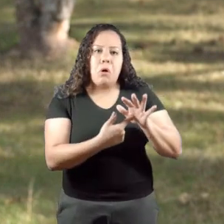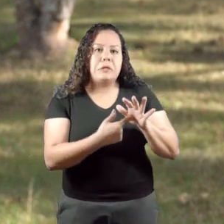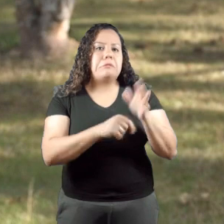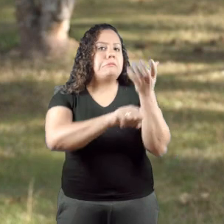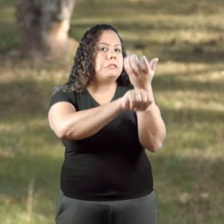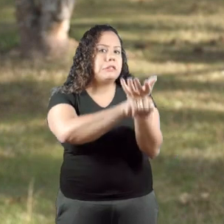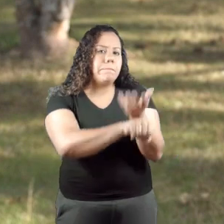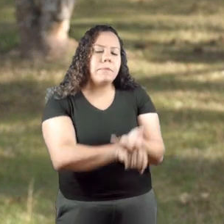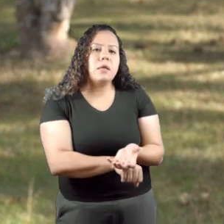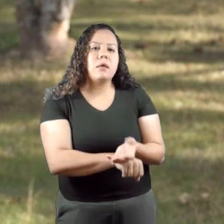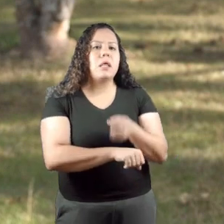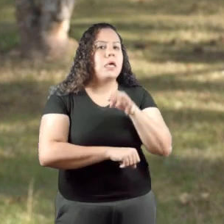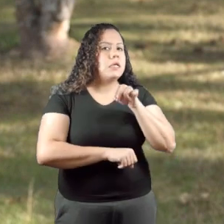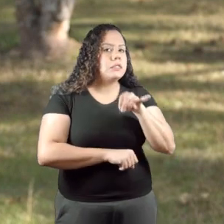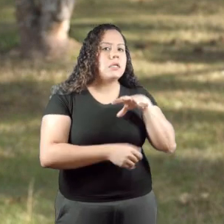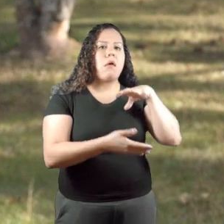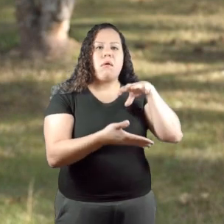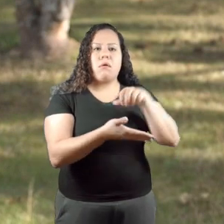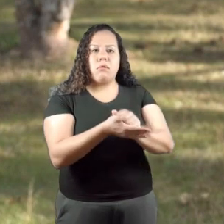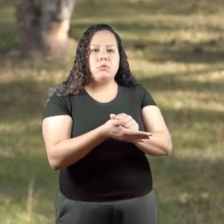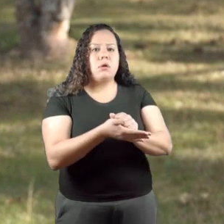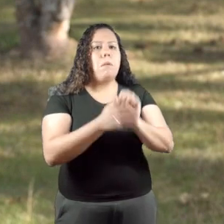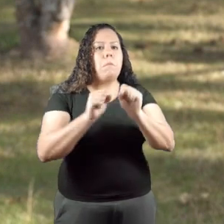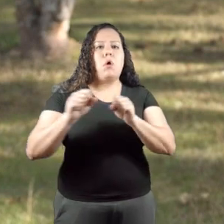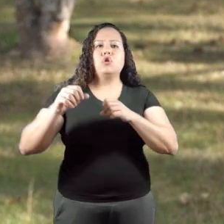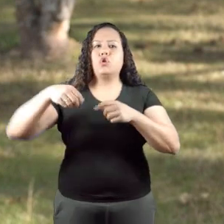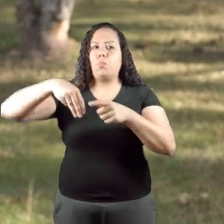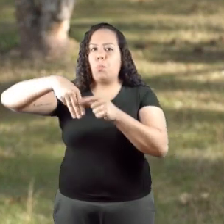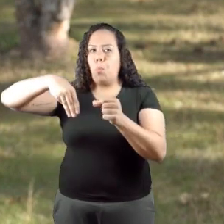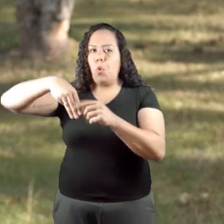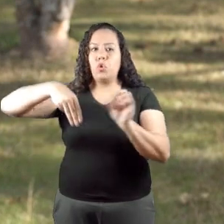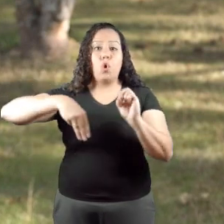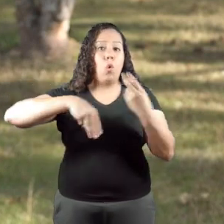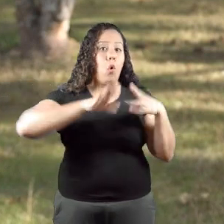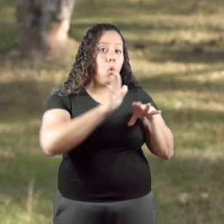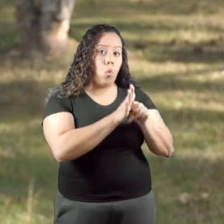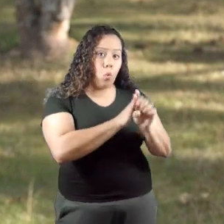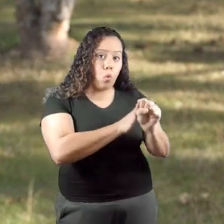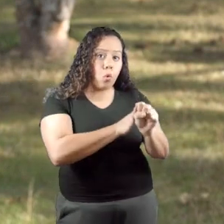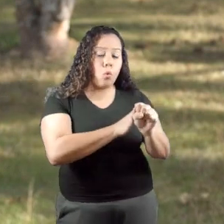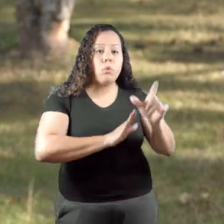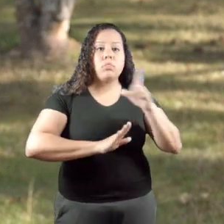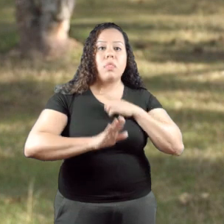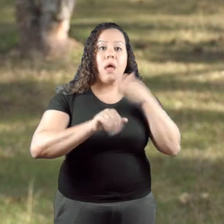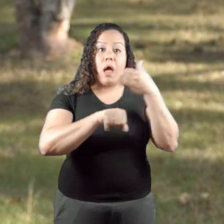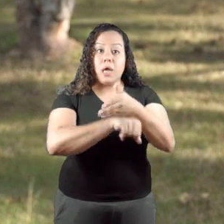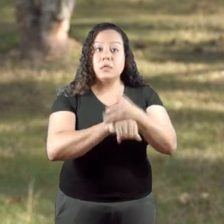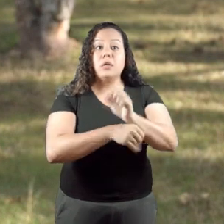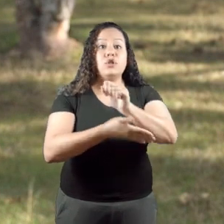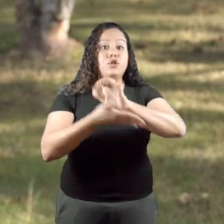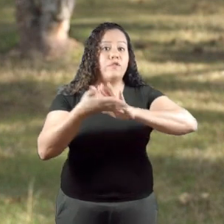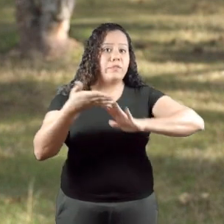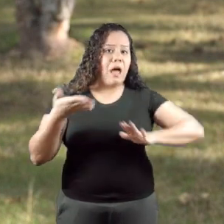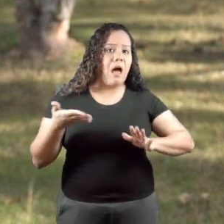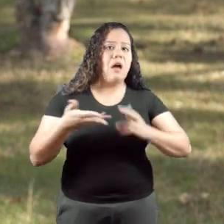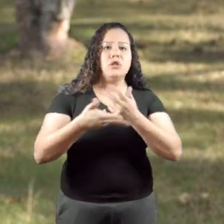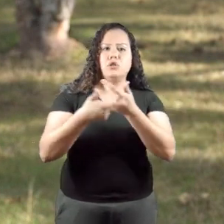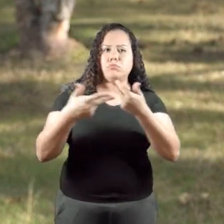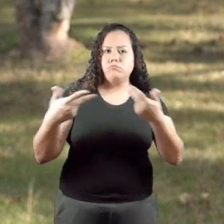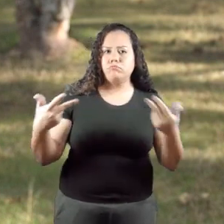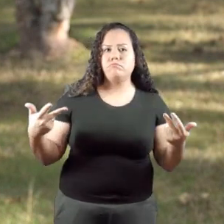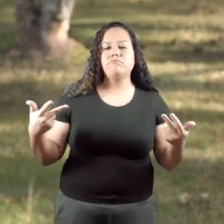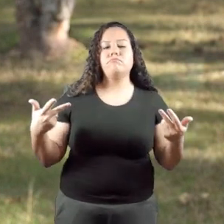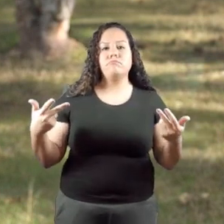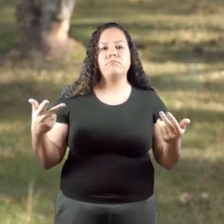indicado que a disciplina está registrada, seja no Moodle ou no Google, para ter acesso às atividades